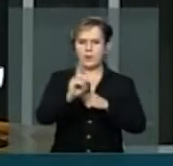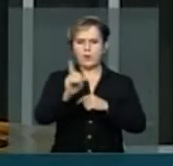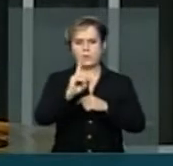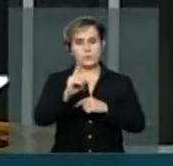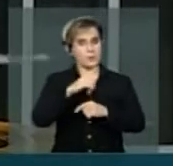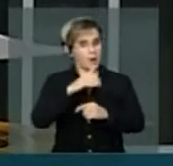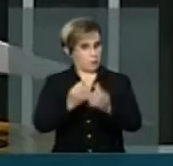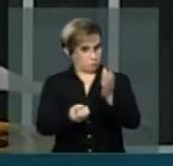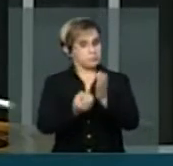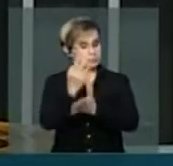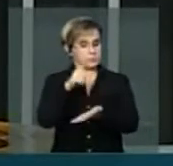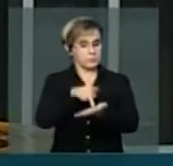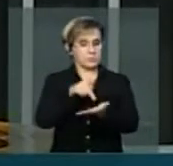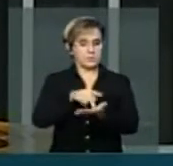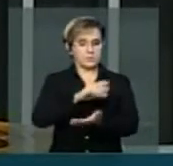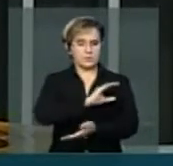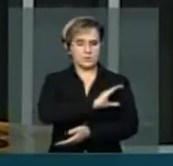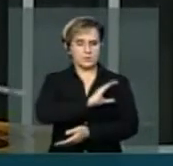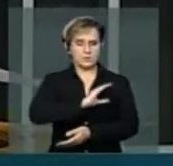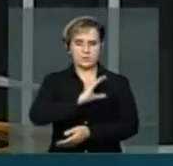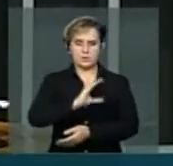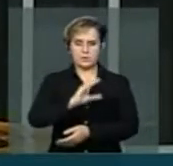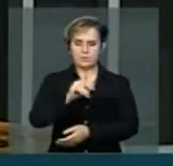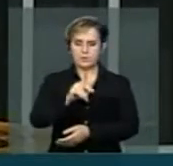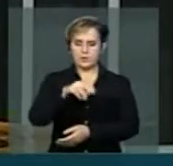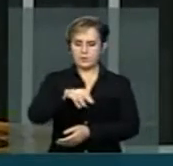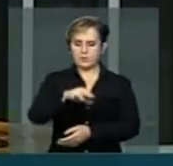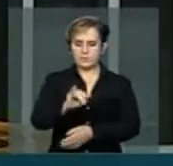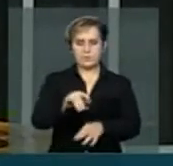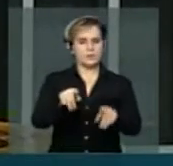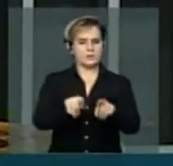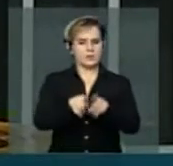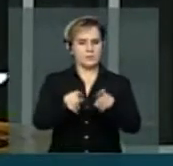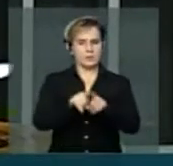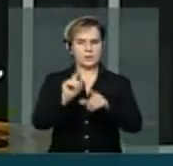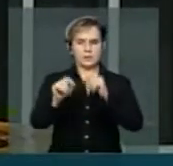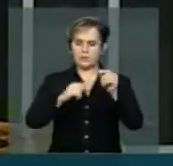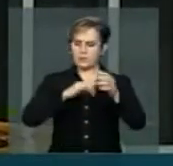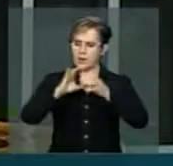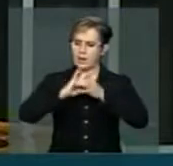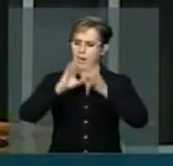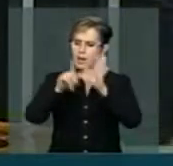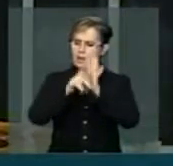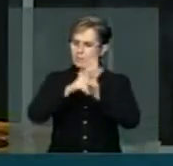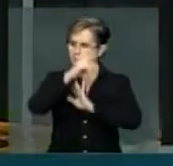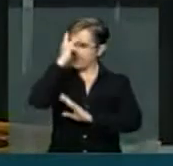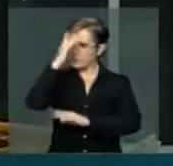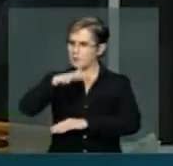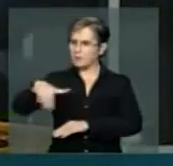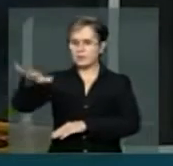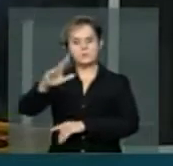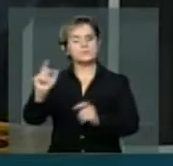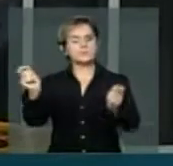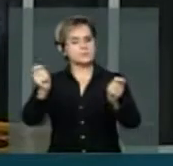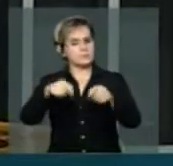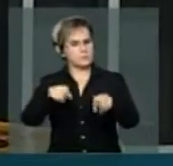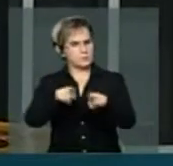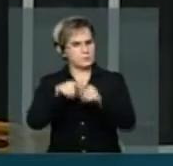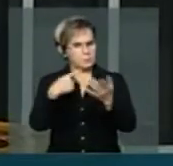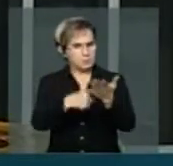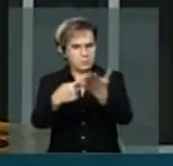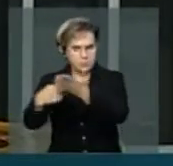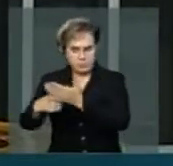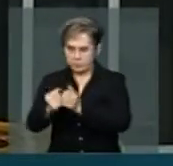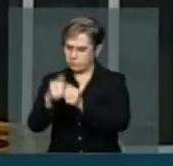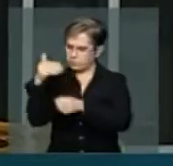CPIs aqui, as CPMI. Pelo contrário, deixou a plena liberdade para que as pessoas pudessem convocar